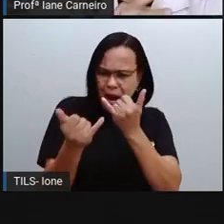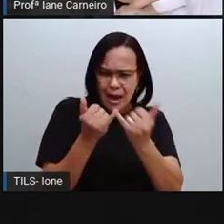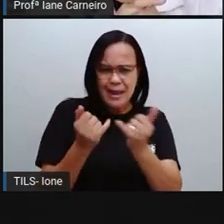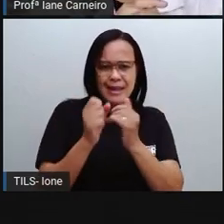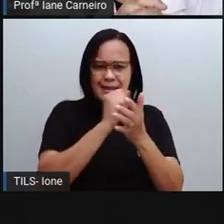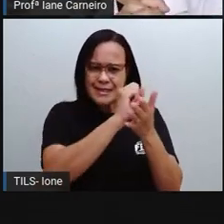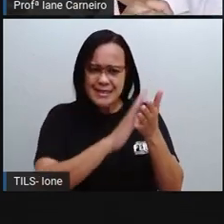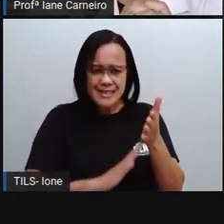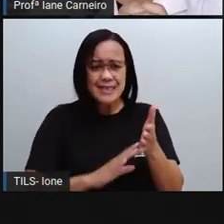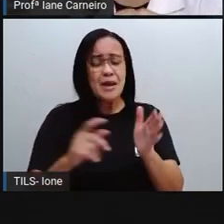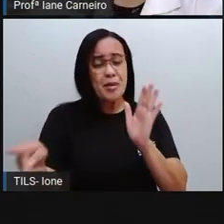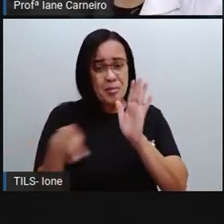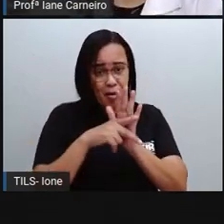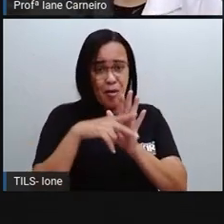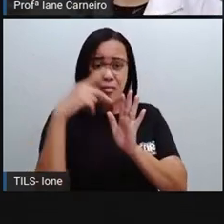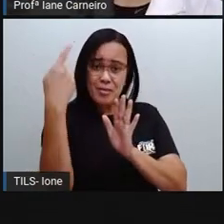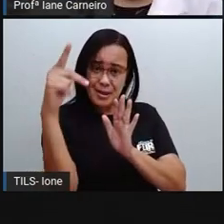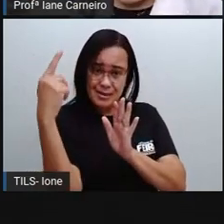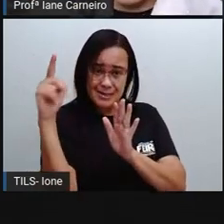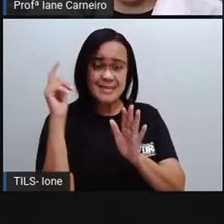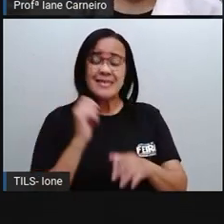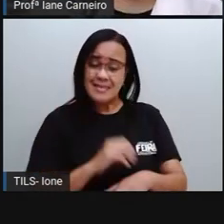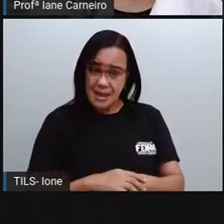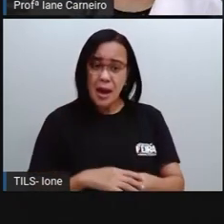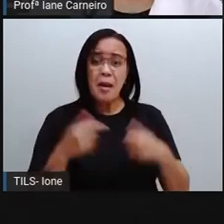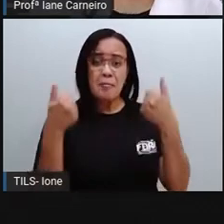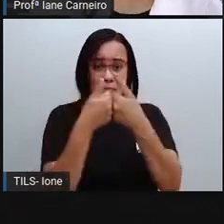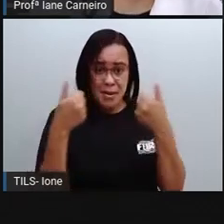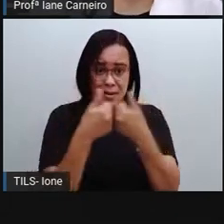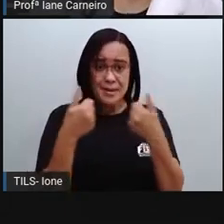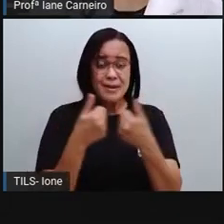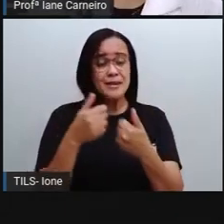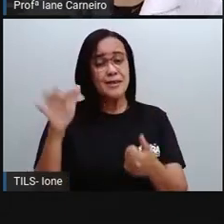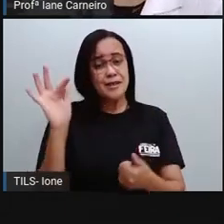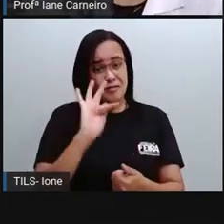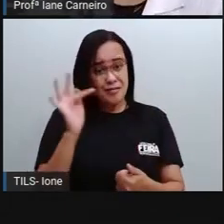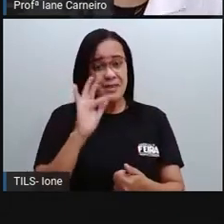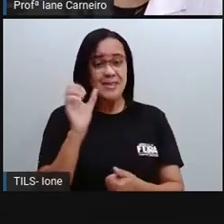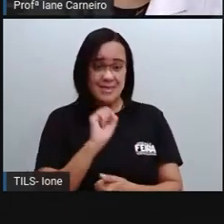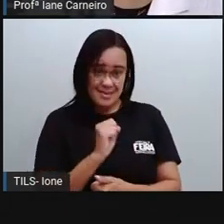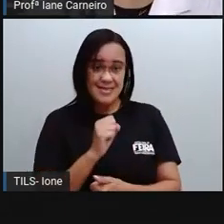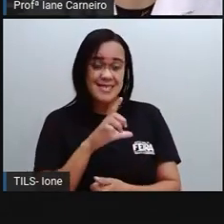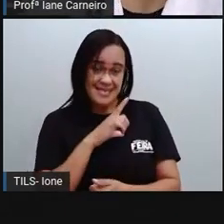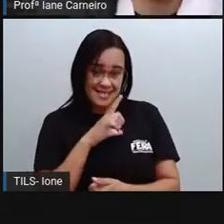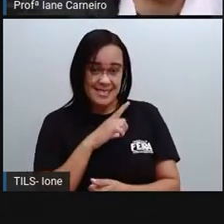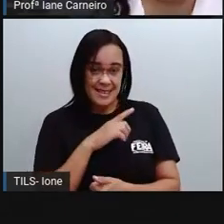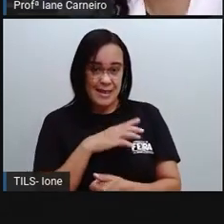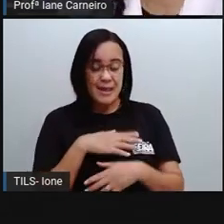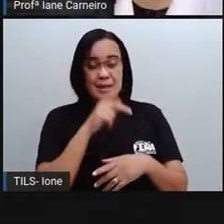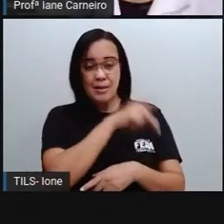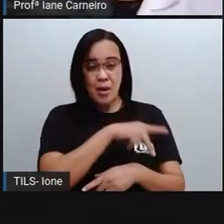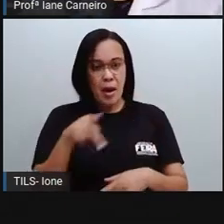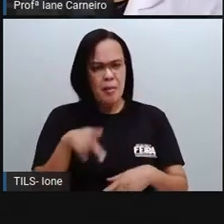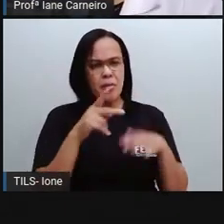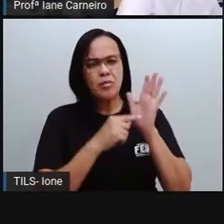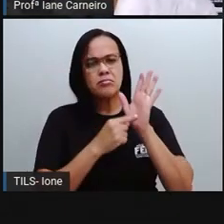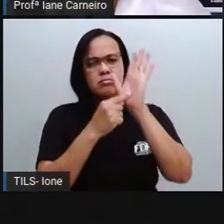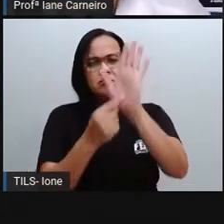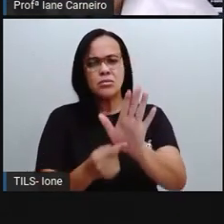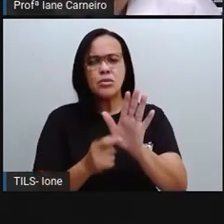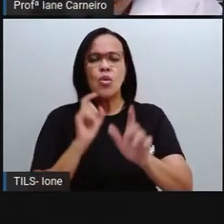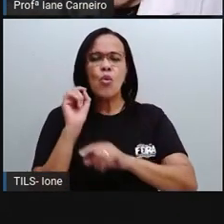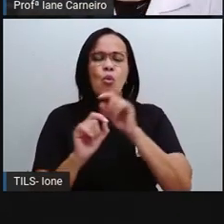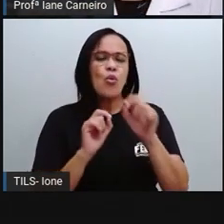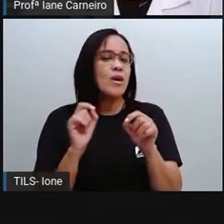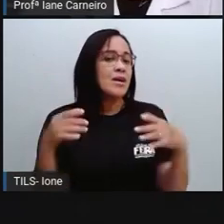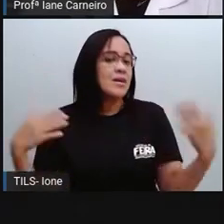A vegetação daqui próximo de Feira de Santana. E aí, a Pró trouxe, ó, para mostrar que no nordeste não tem